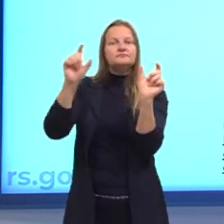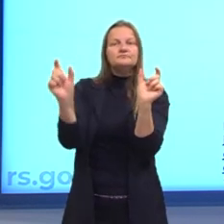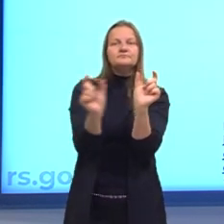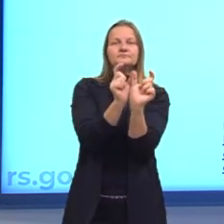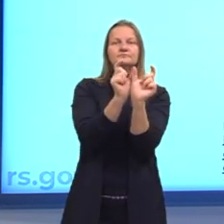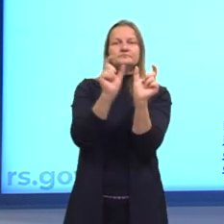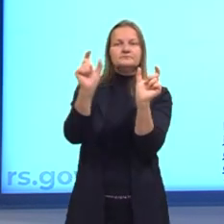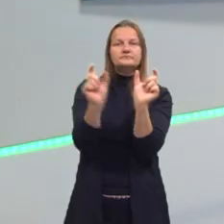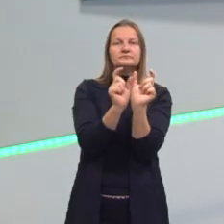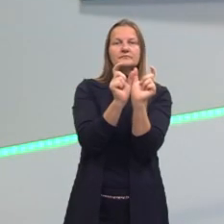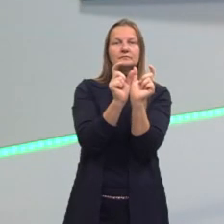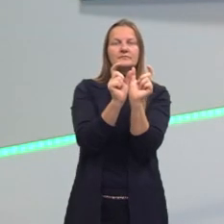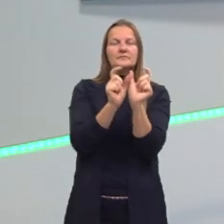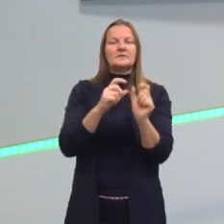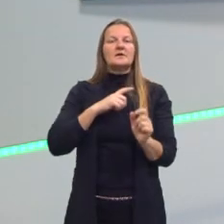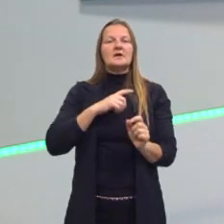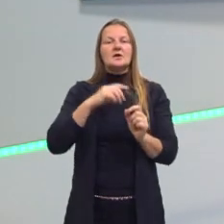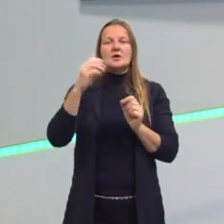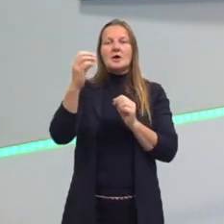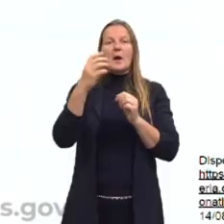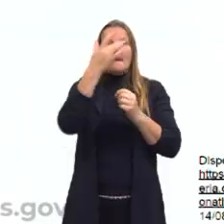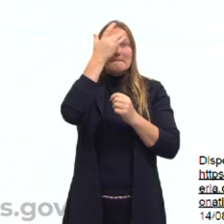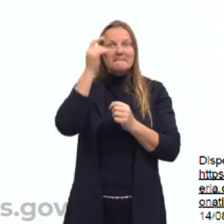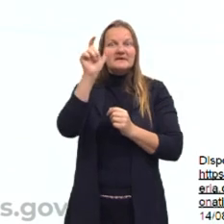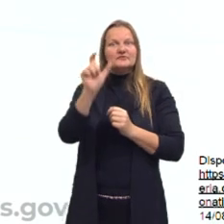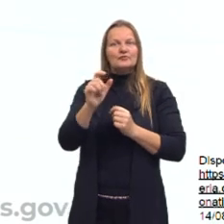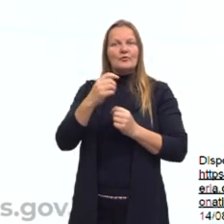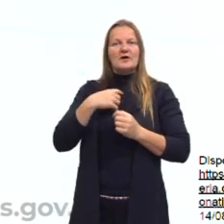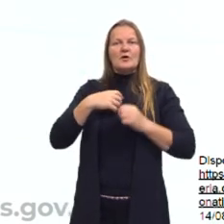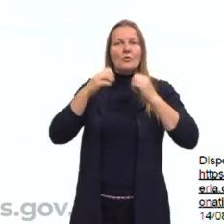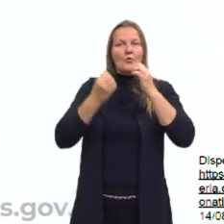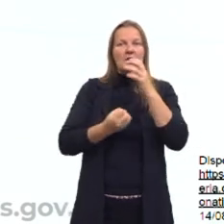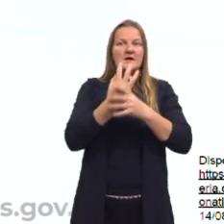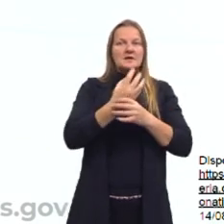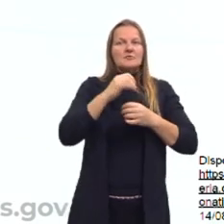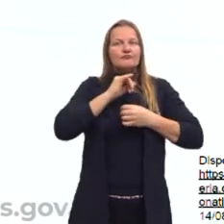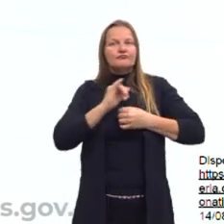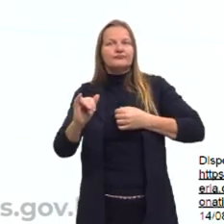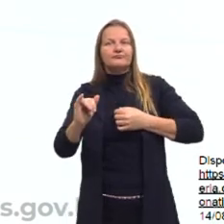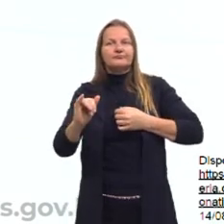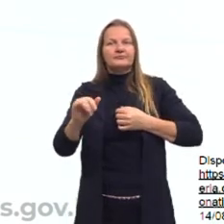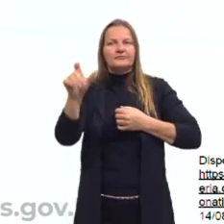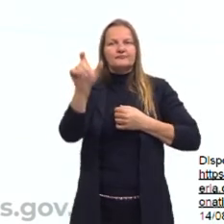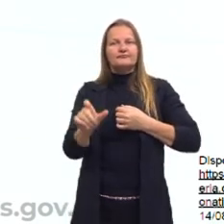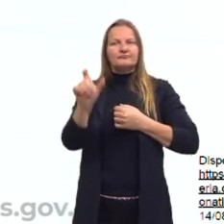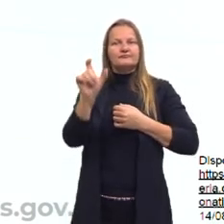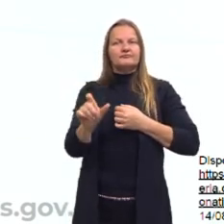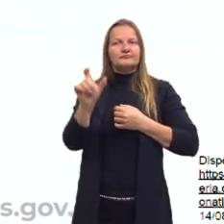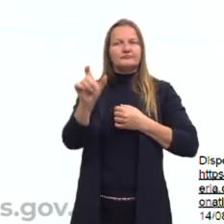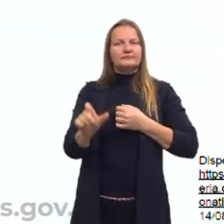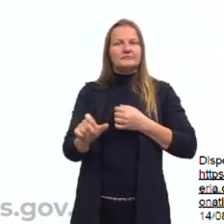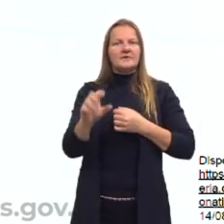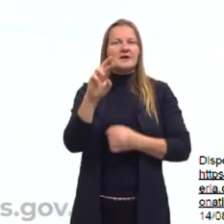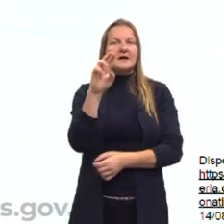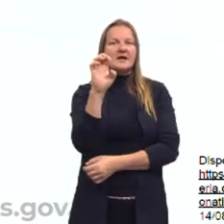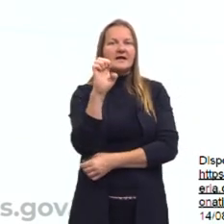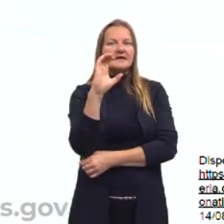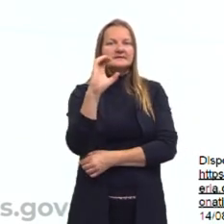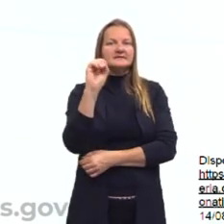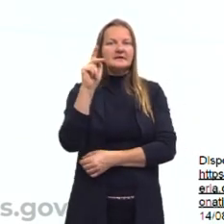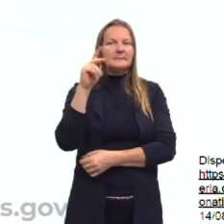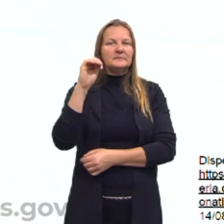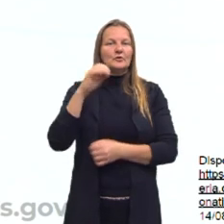tem o receptor, né? Ali o foco, ele não vai estar em quem fala ou na